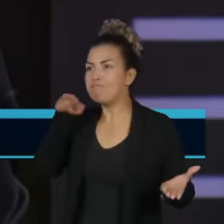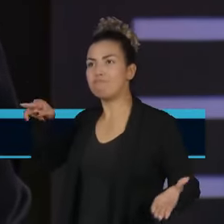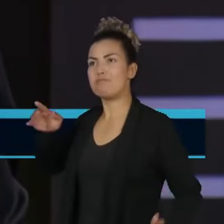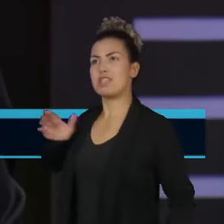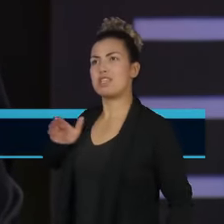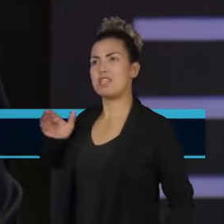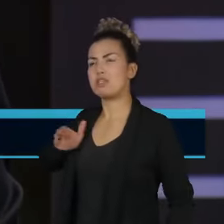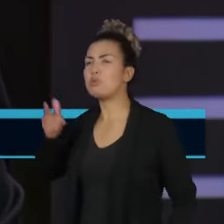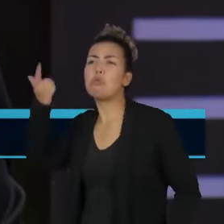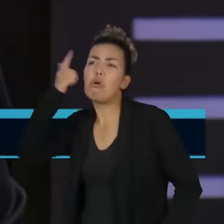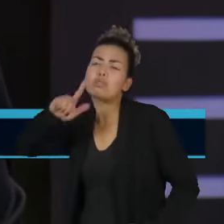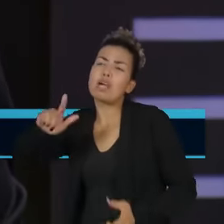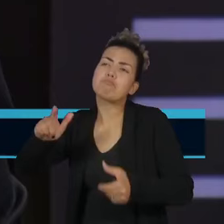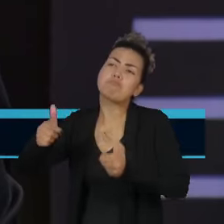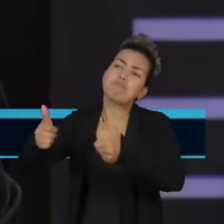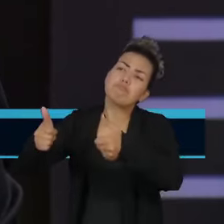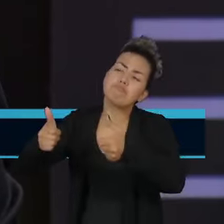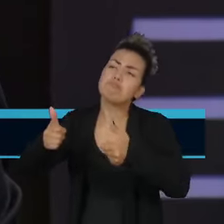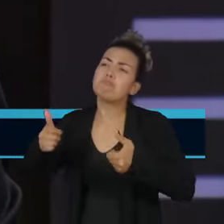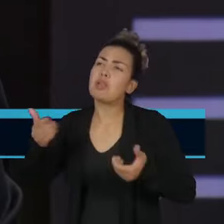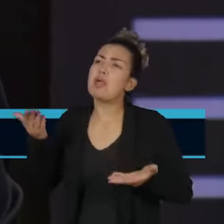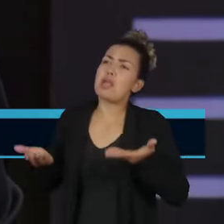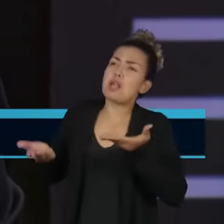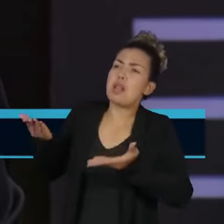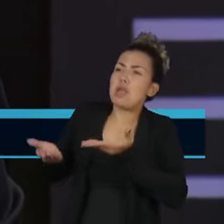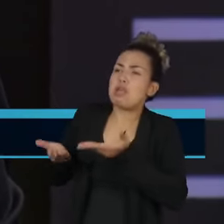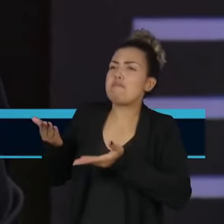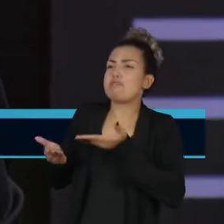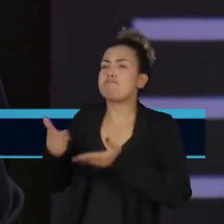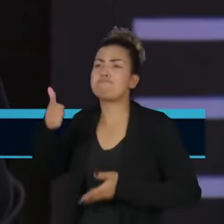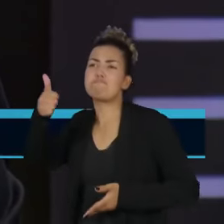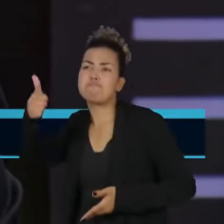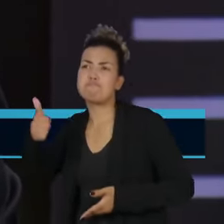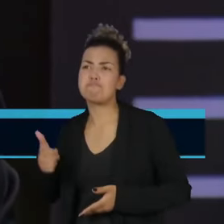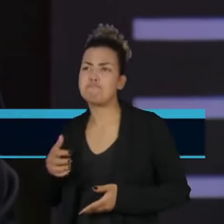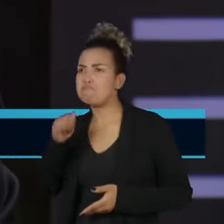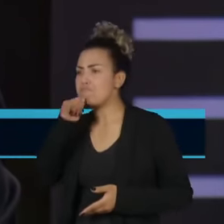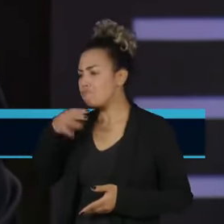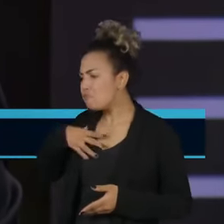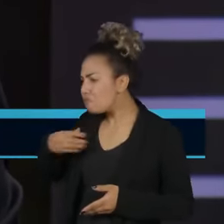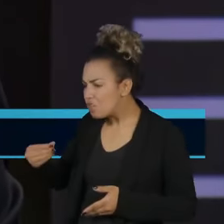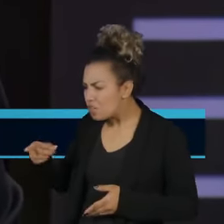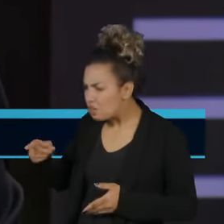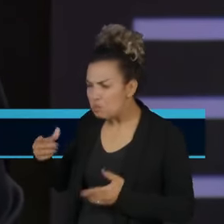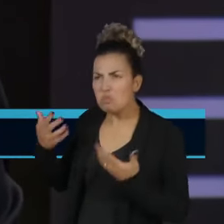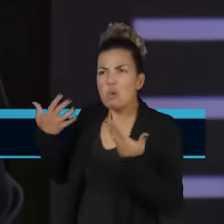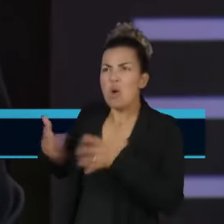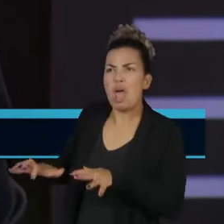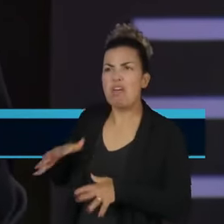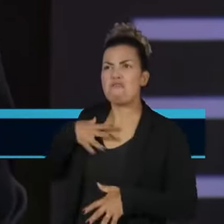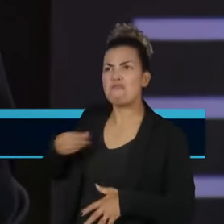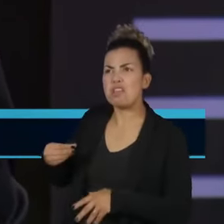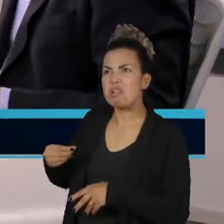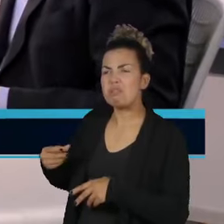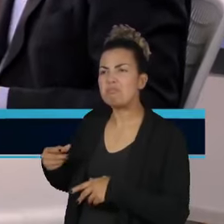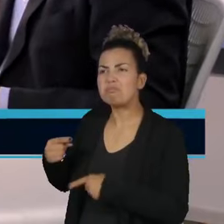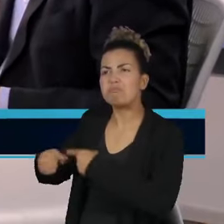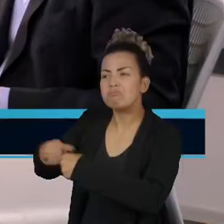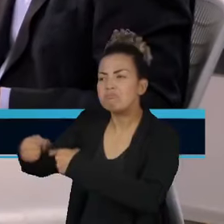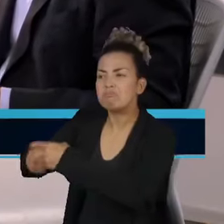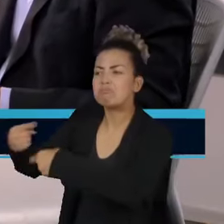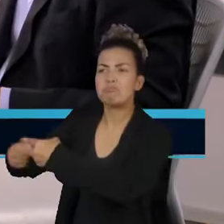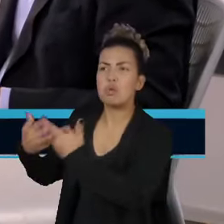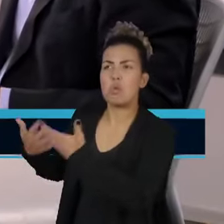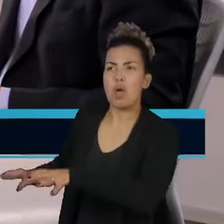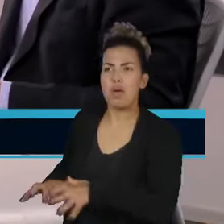consegue, obviamente, se equilibrar, você vê os filhos não querendo ter filho. E aí você vai para as periferias de todas as